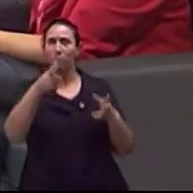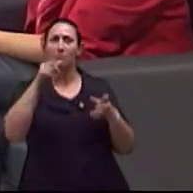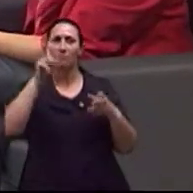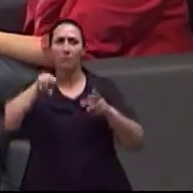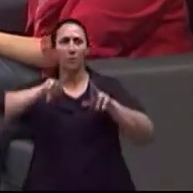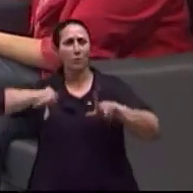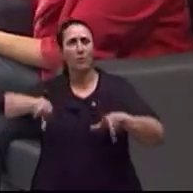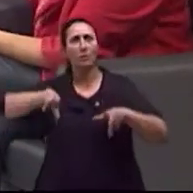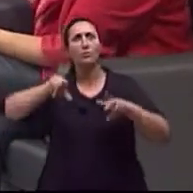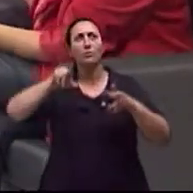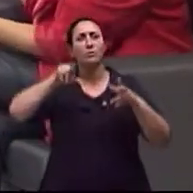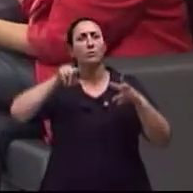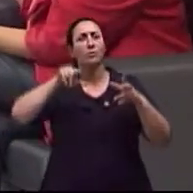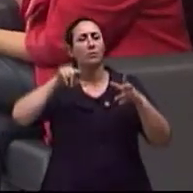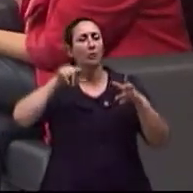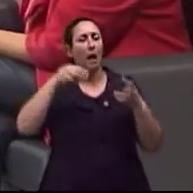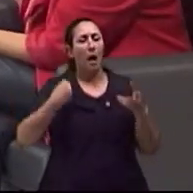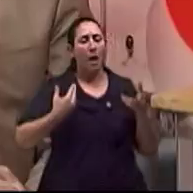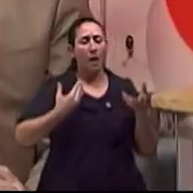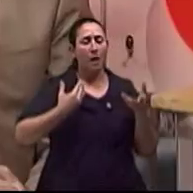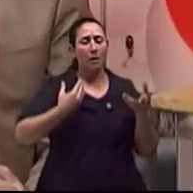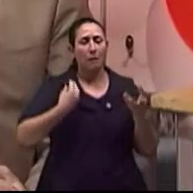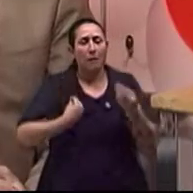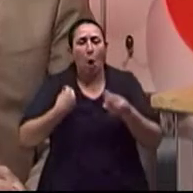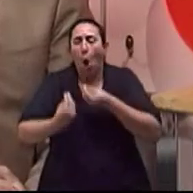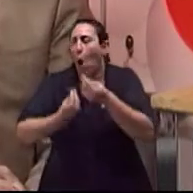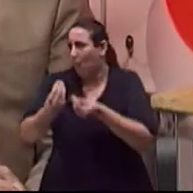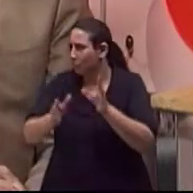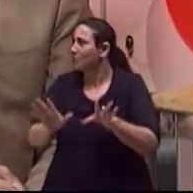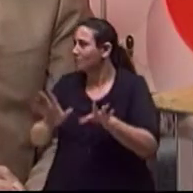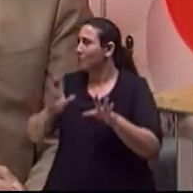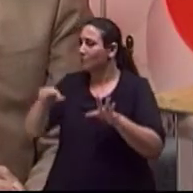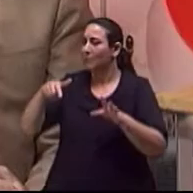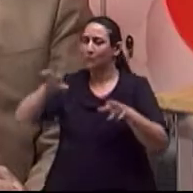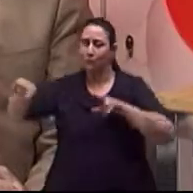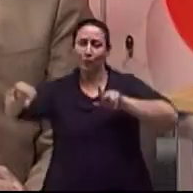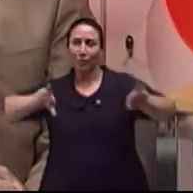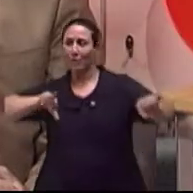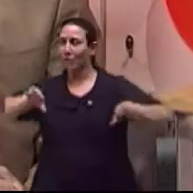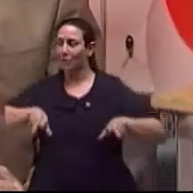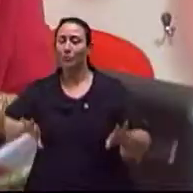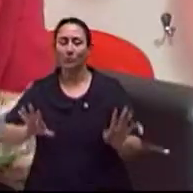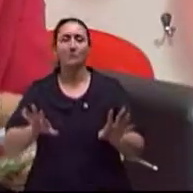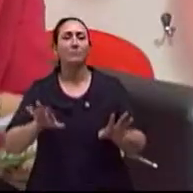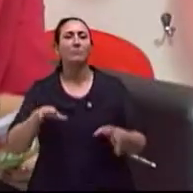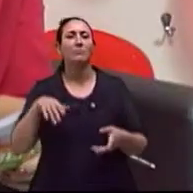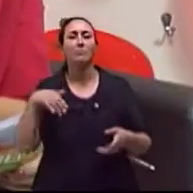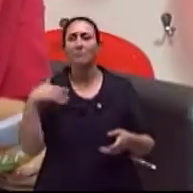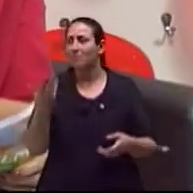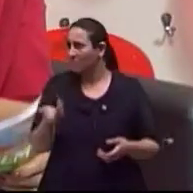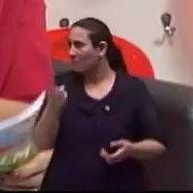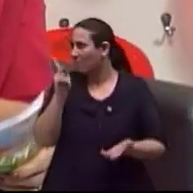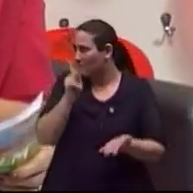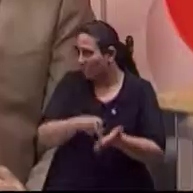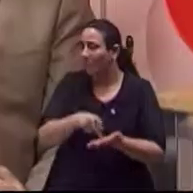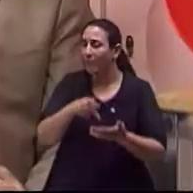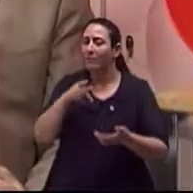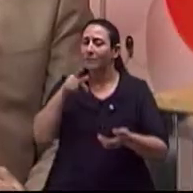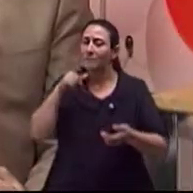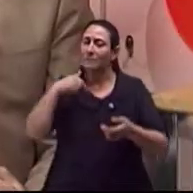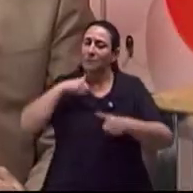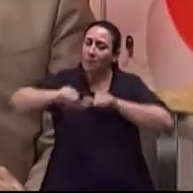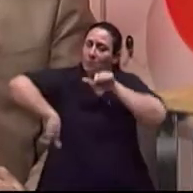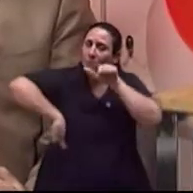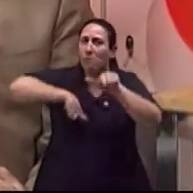câmera ali, é diferente do outro amigo aqui Exato, a minha vai ser diferente da minha também Ai, que maravilha isso Ou seja, eu vou mudando